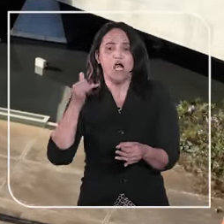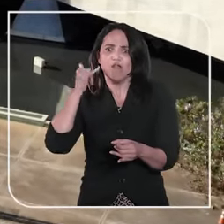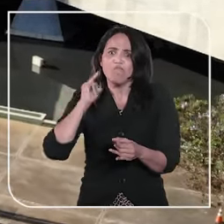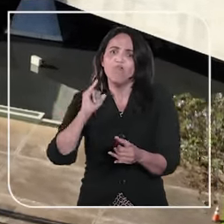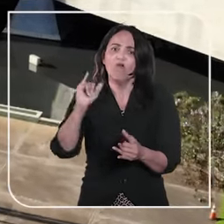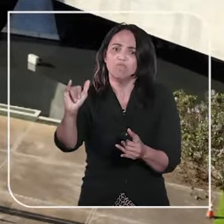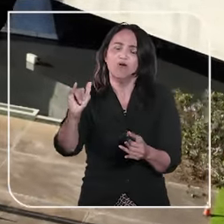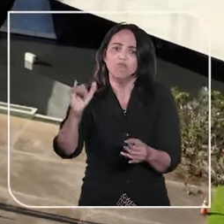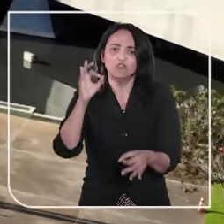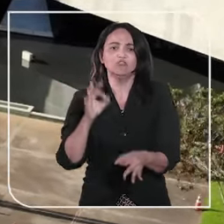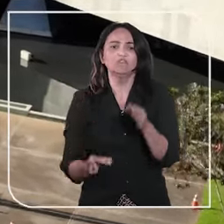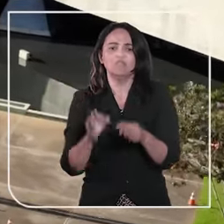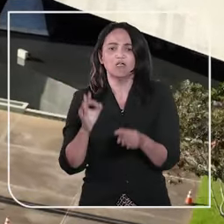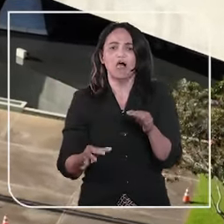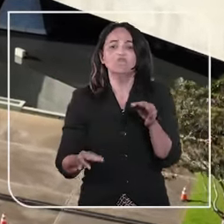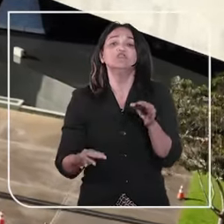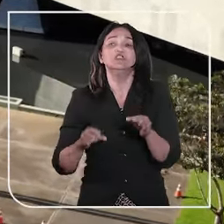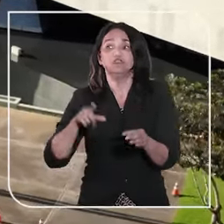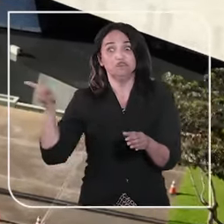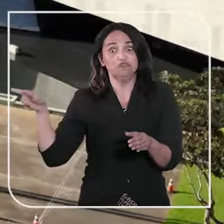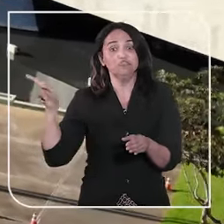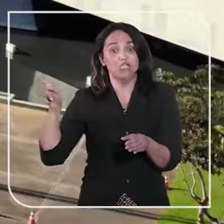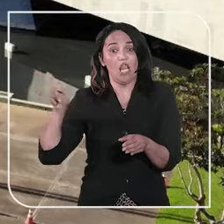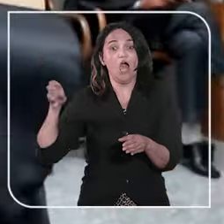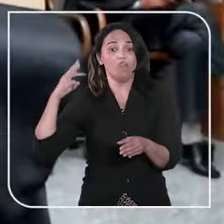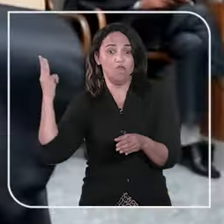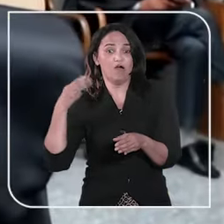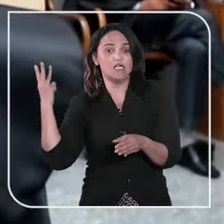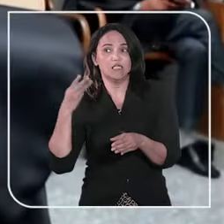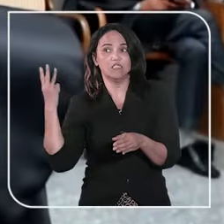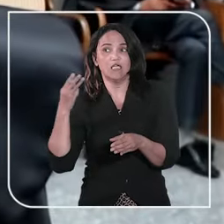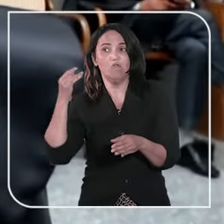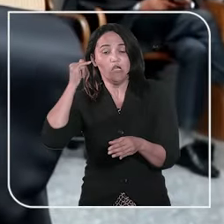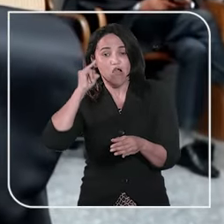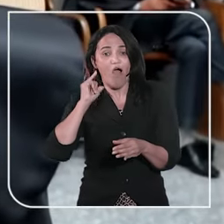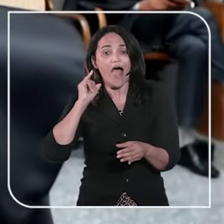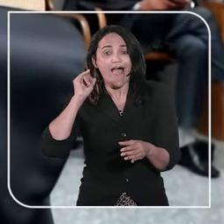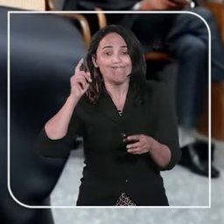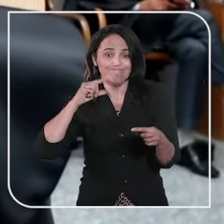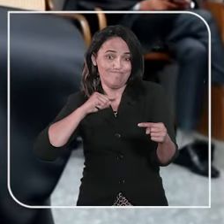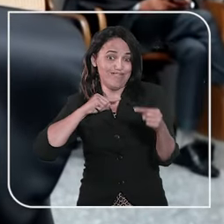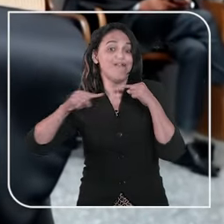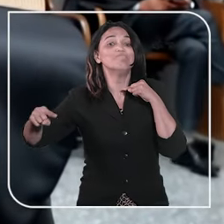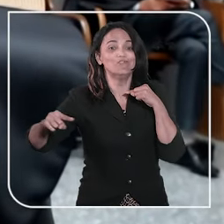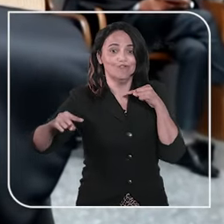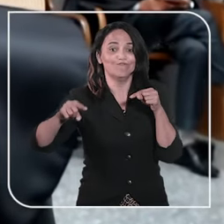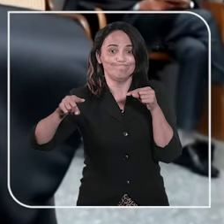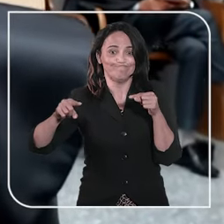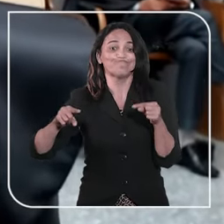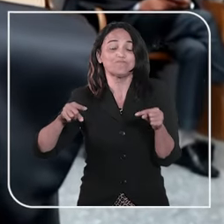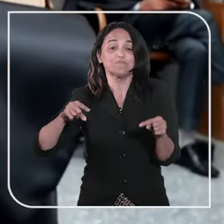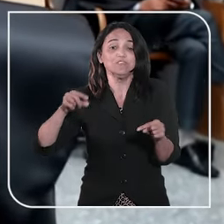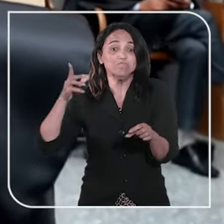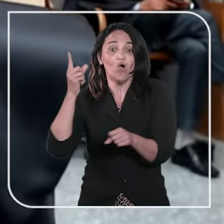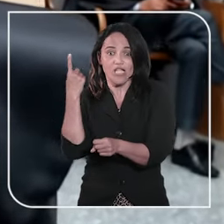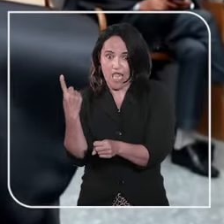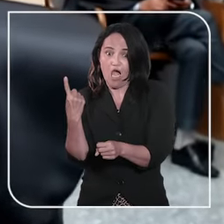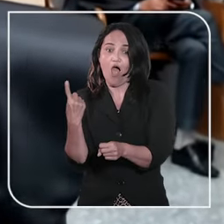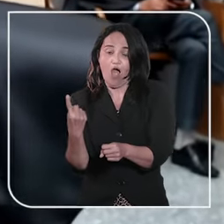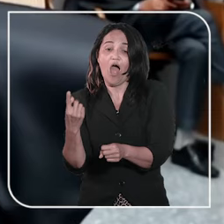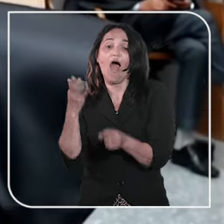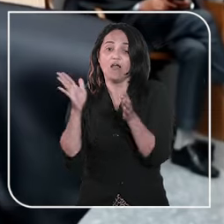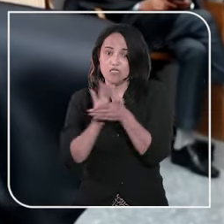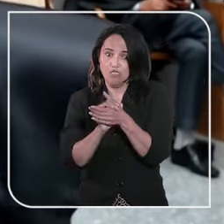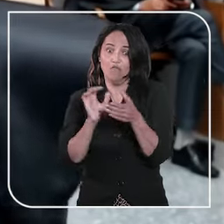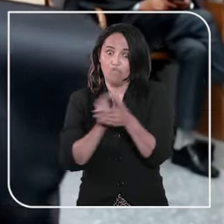do Tribunal de Justiça do Estado violou dispositivos legais, porque a falecida não tinha mais capacidade para ser parte no processo e,